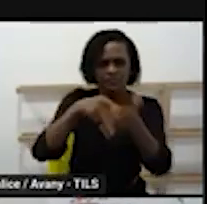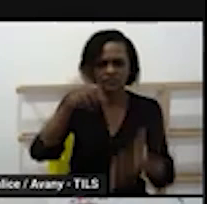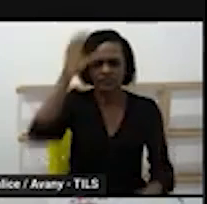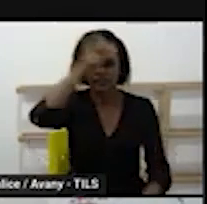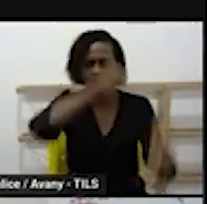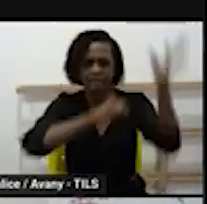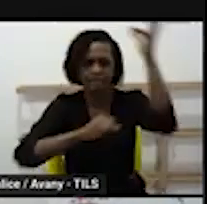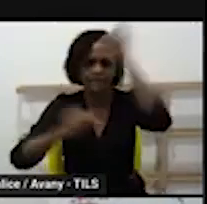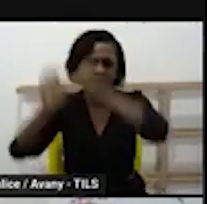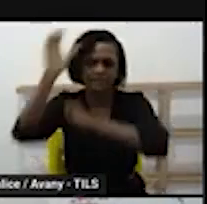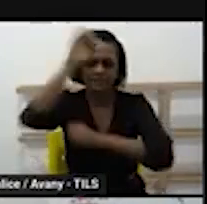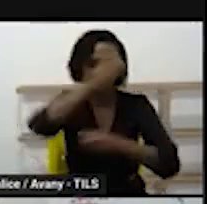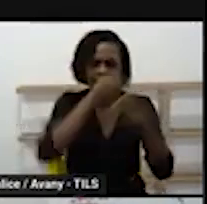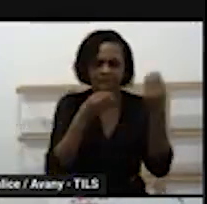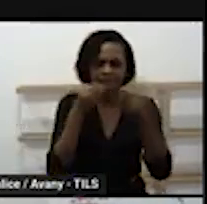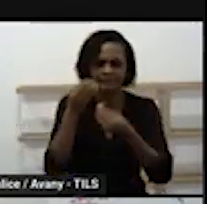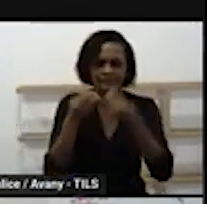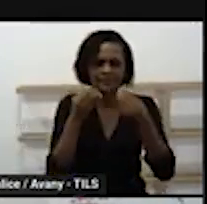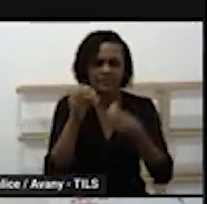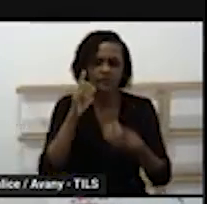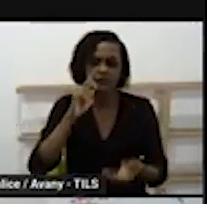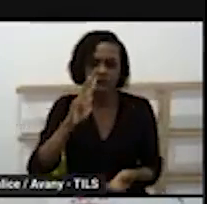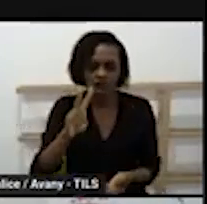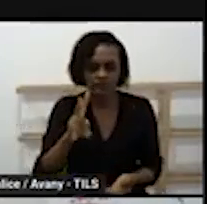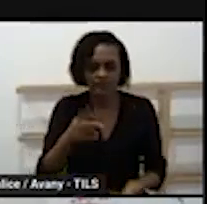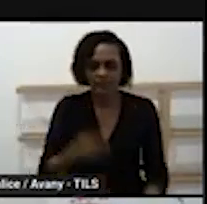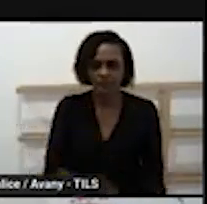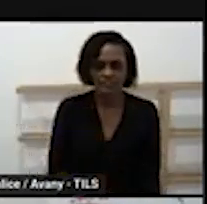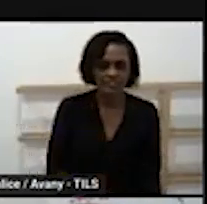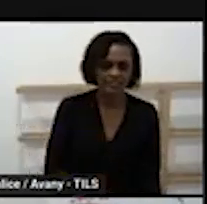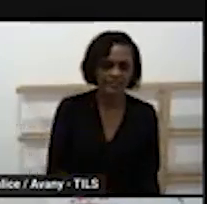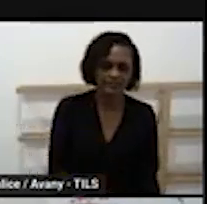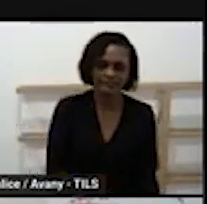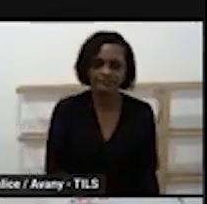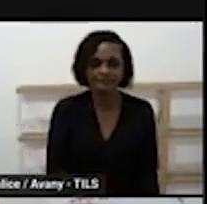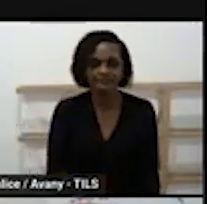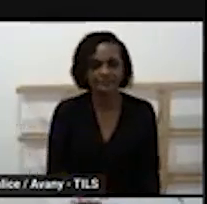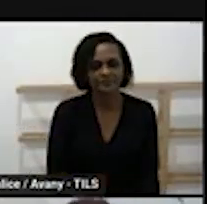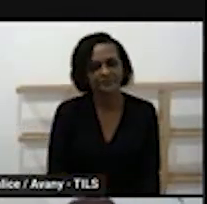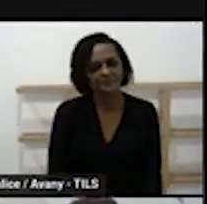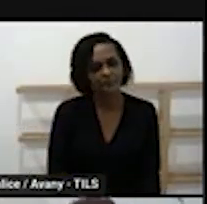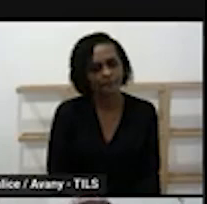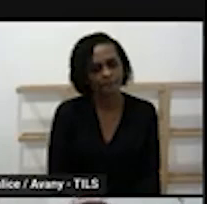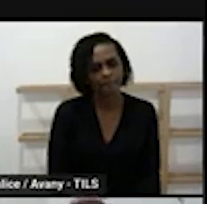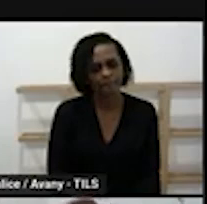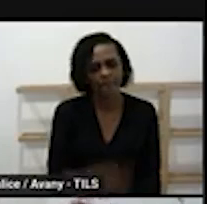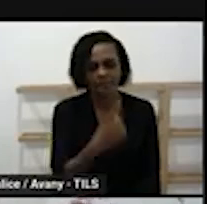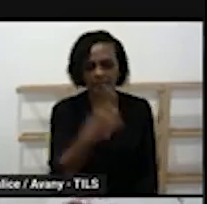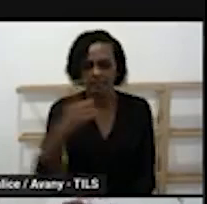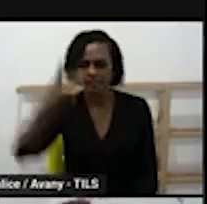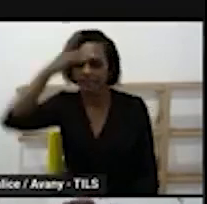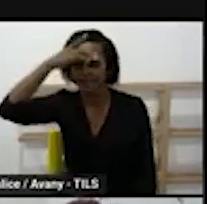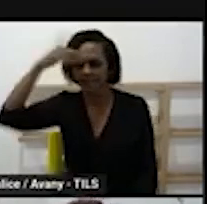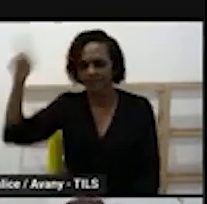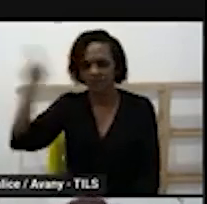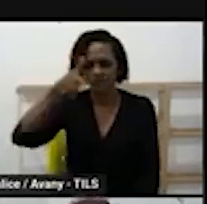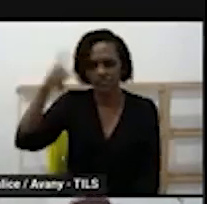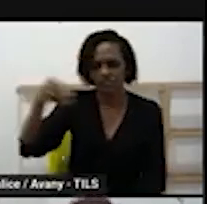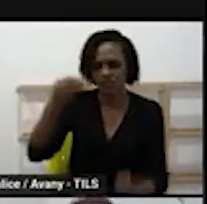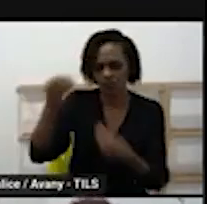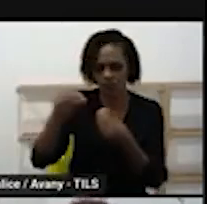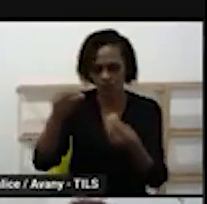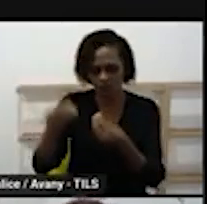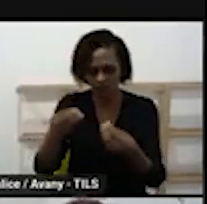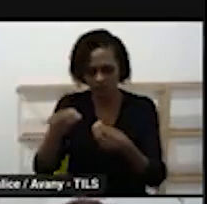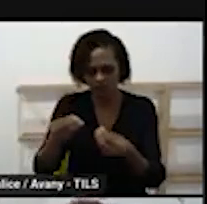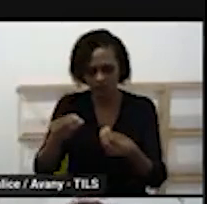gestora o COA aí a equipe gestora vê se manda pelo WhatsApp ou se vai imprimir um para cada professor né eu não sei como é que